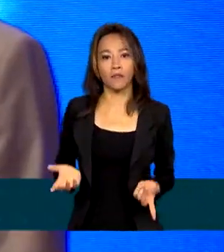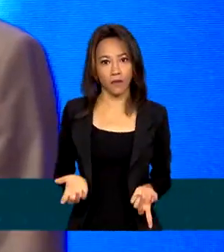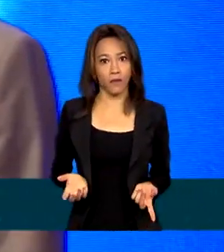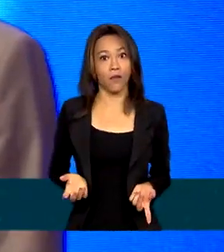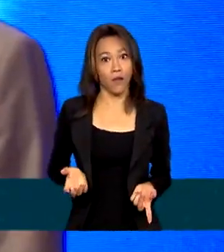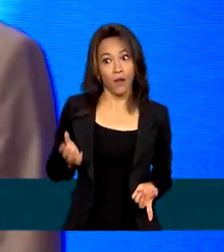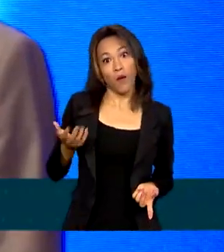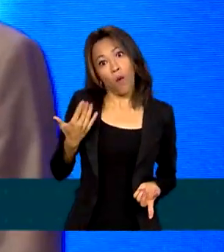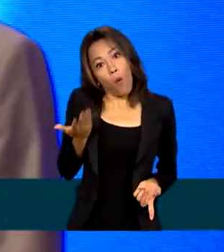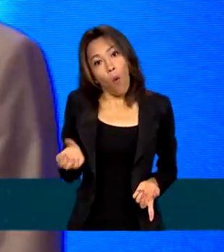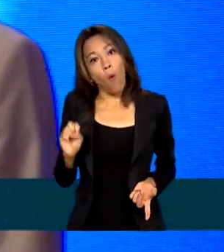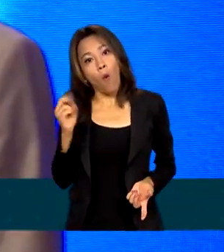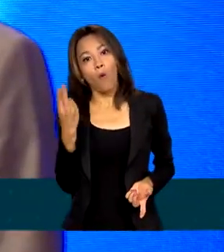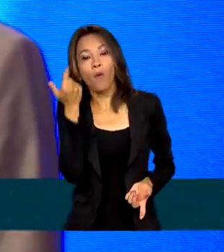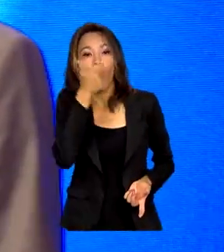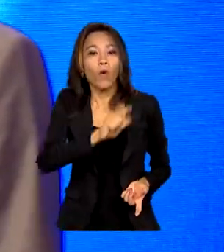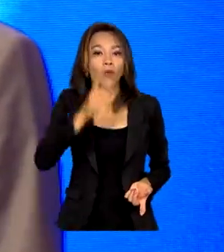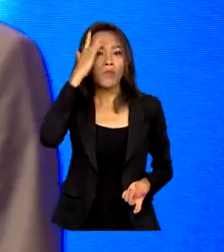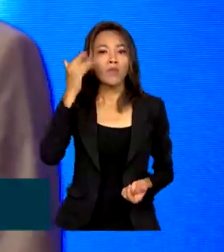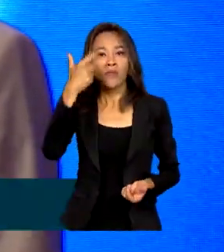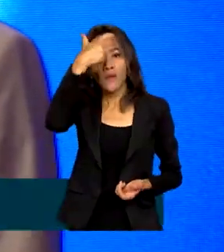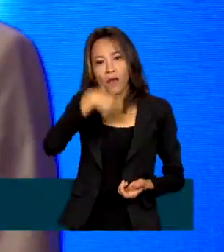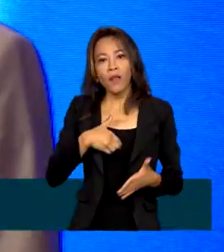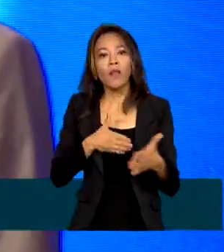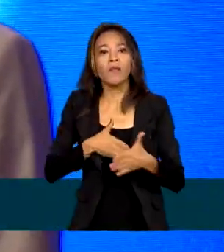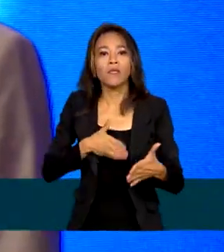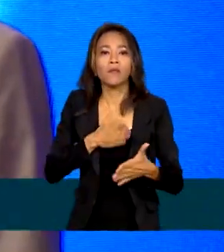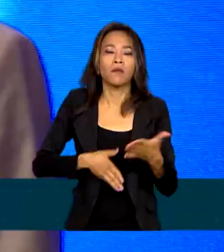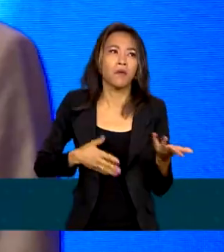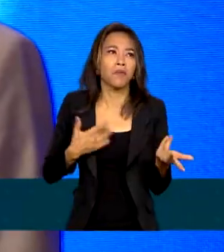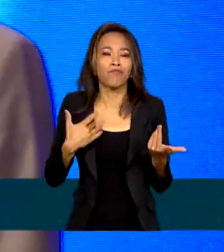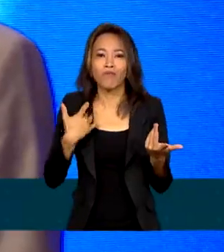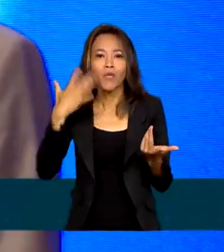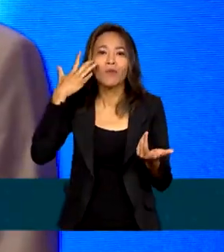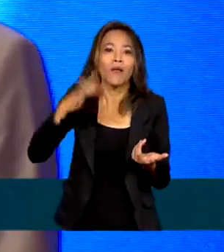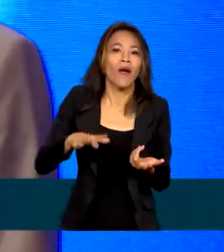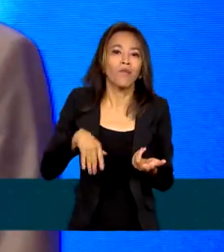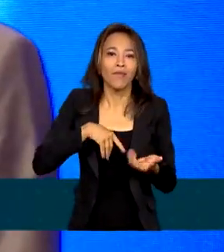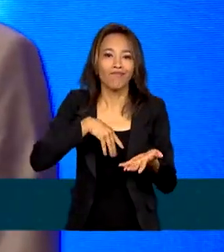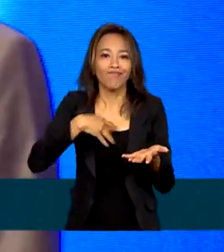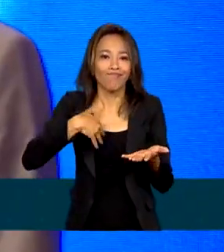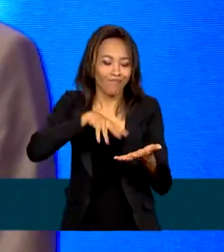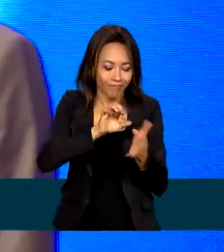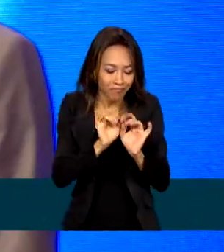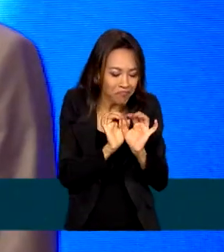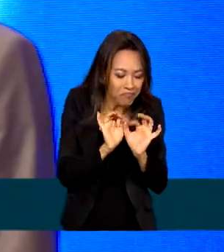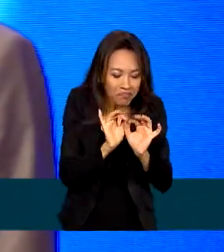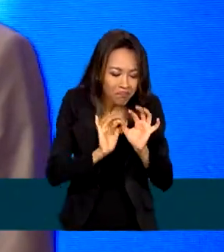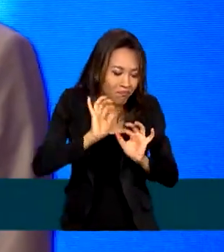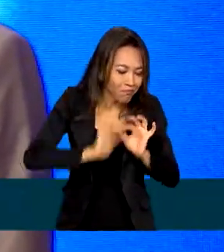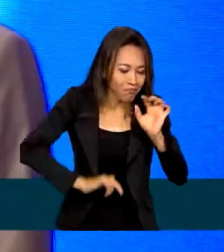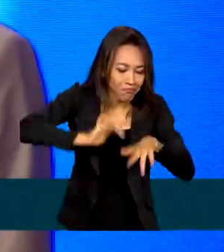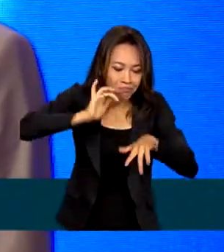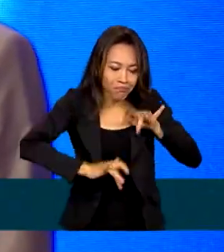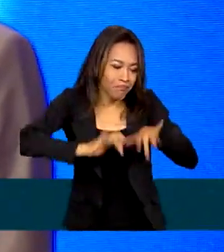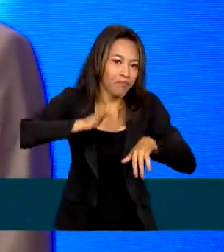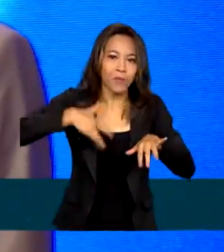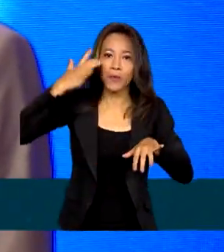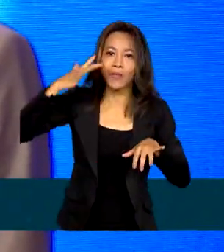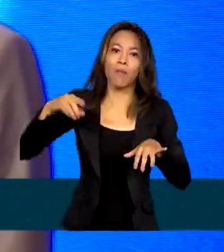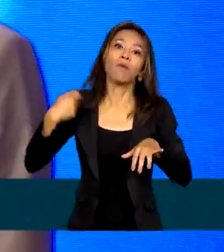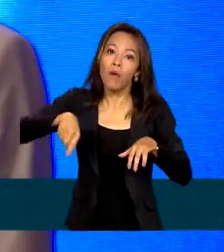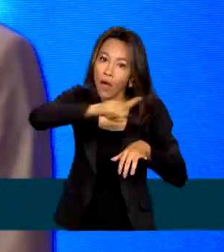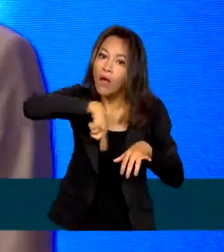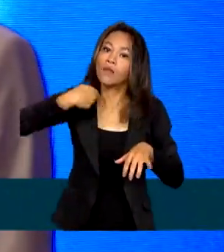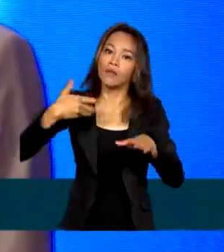algum desafio, alguma limitação em termos de alfabetização. Afinal de contas, todas elas precisam ter acesso à internet